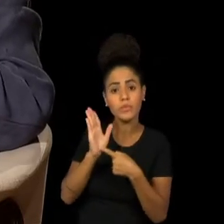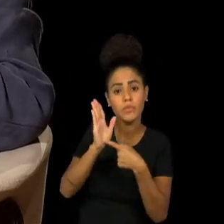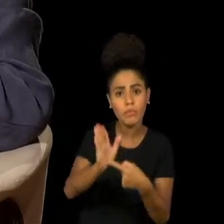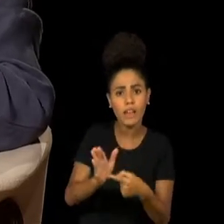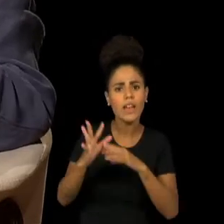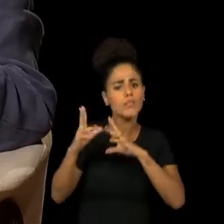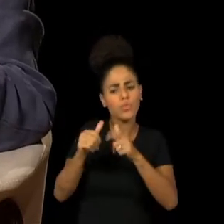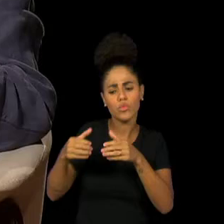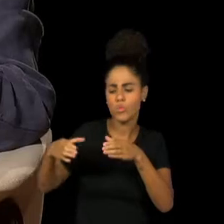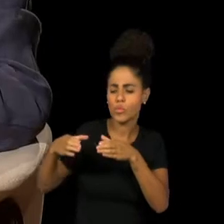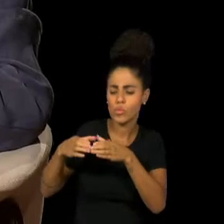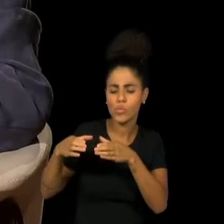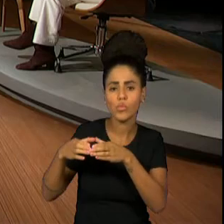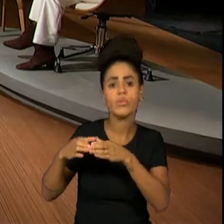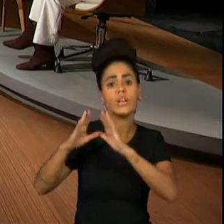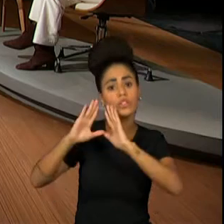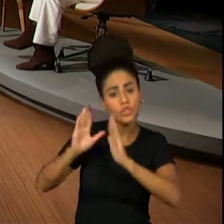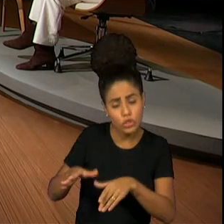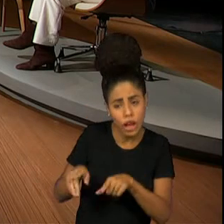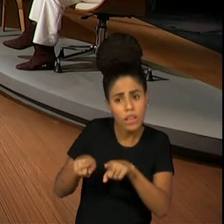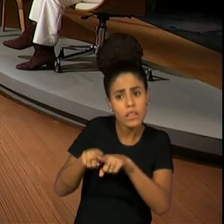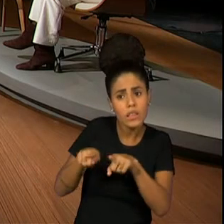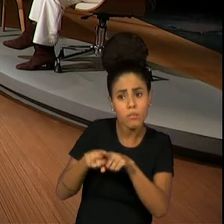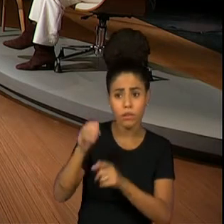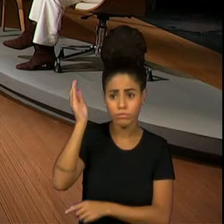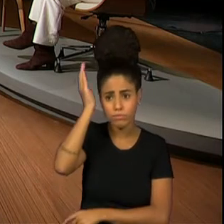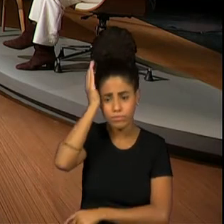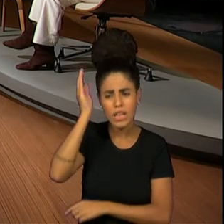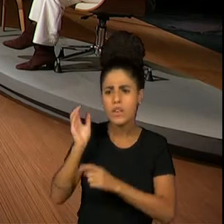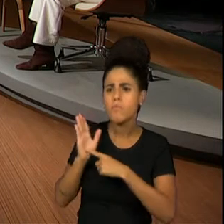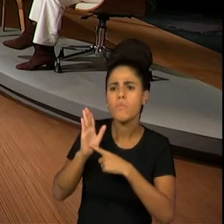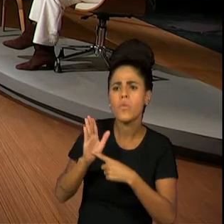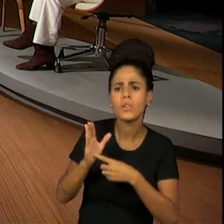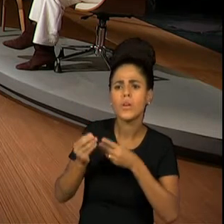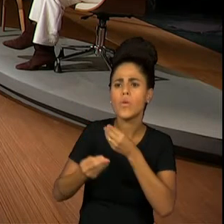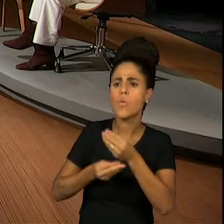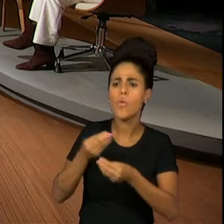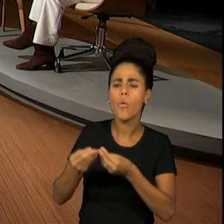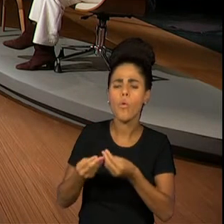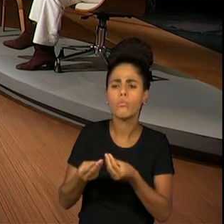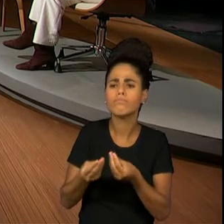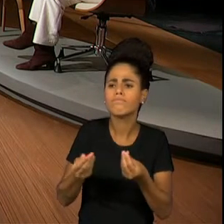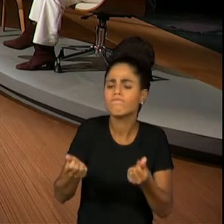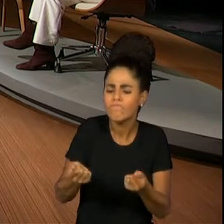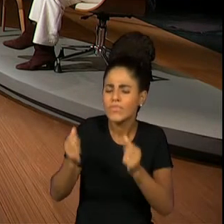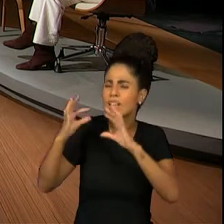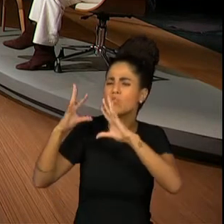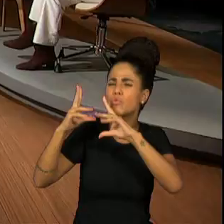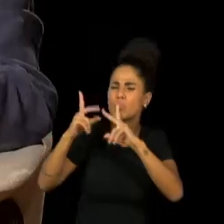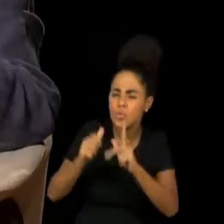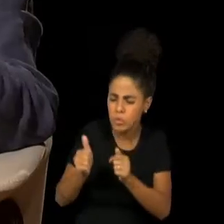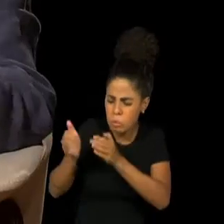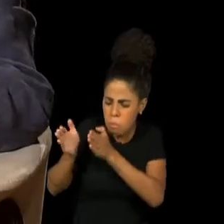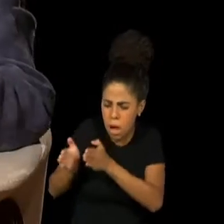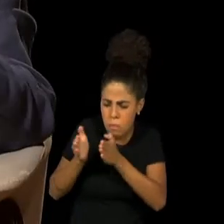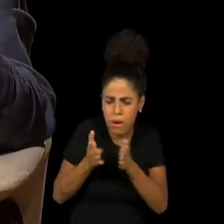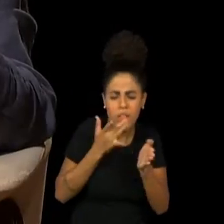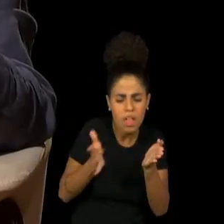Reino. E aquele grupo, já no Sesc, improvisou todos os capítulos,